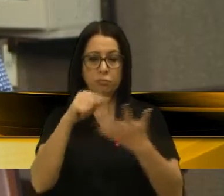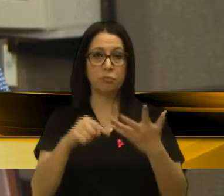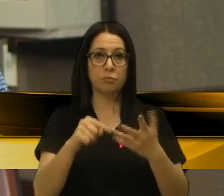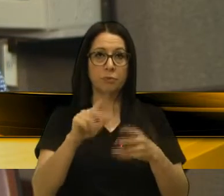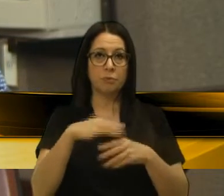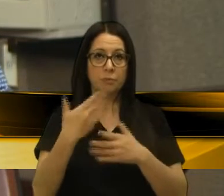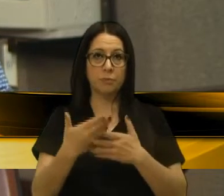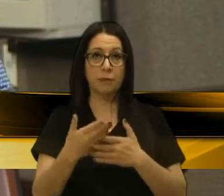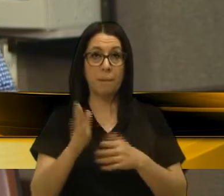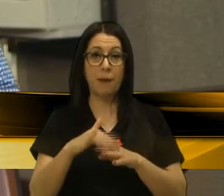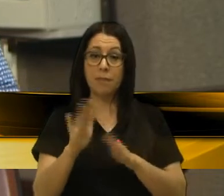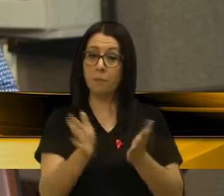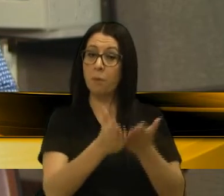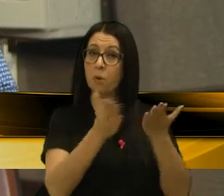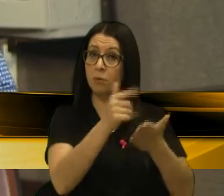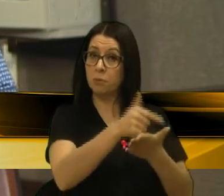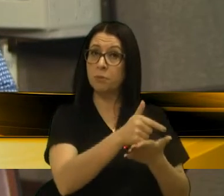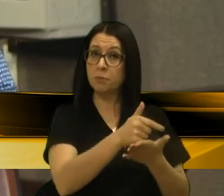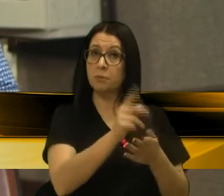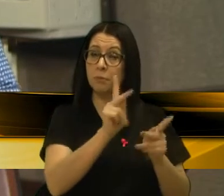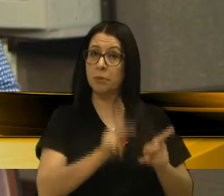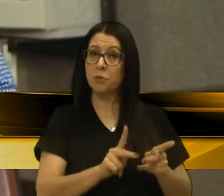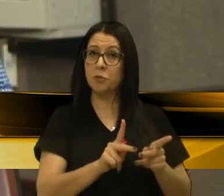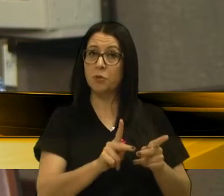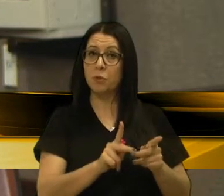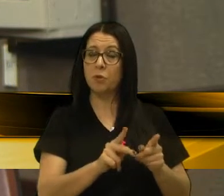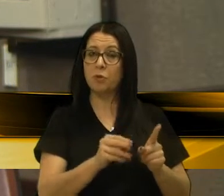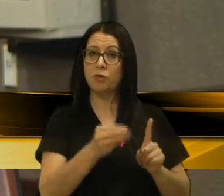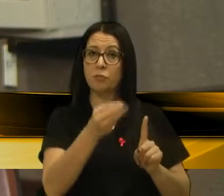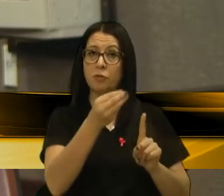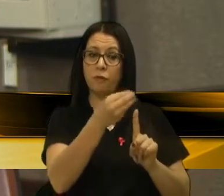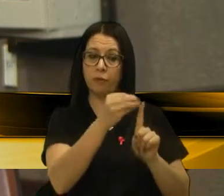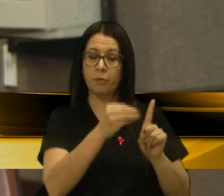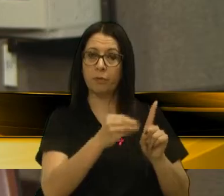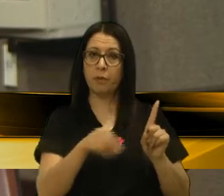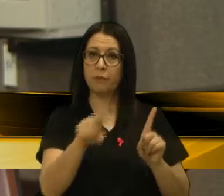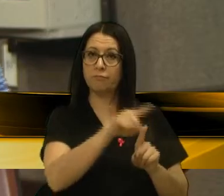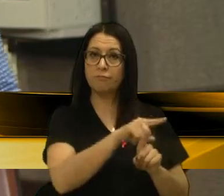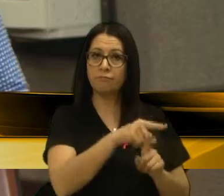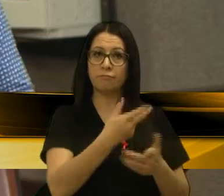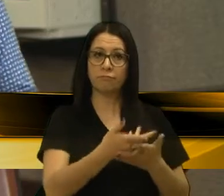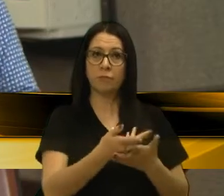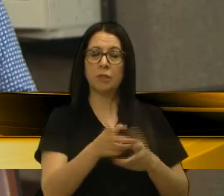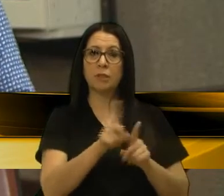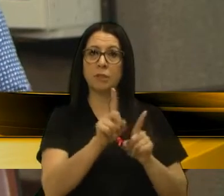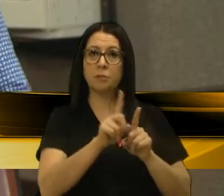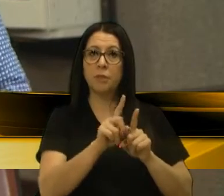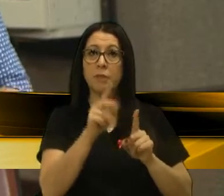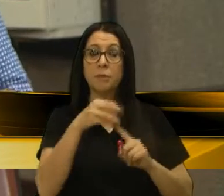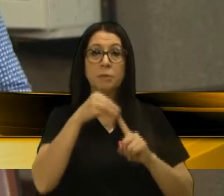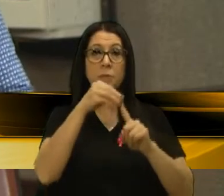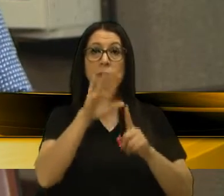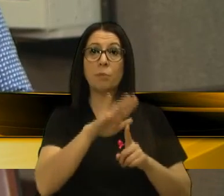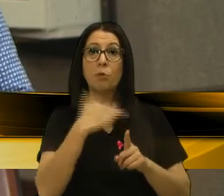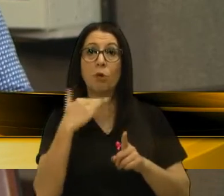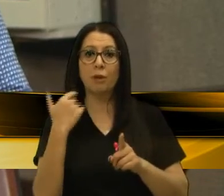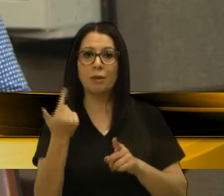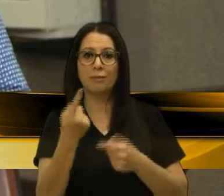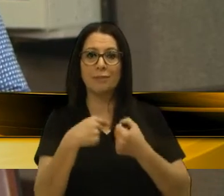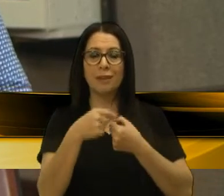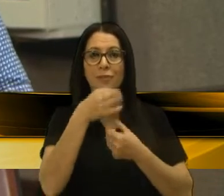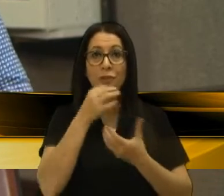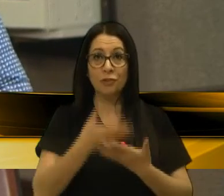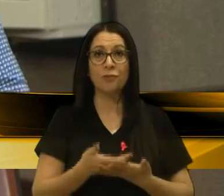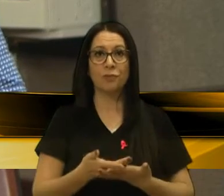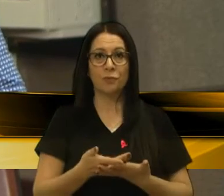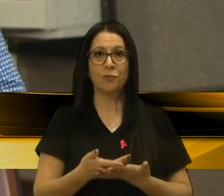os bolsões de pobreza, onde tem pessoas de vulnerabilidade social, mas principalmente que quem está morrendo na nossa cidade de Caxias